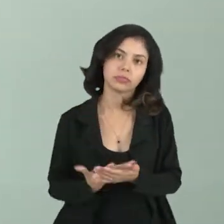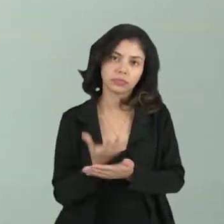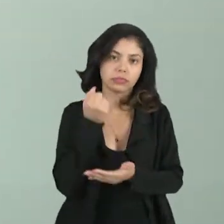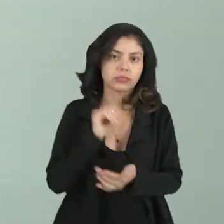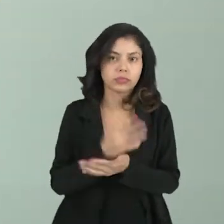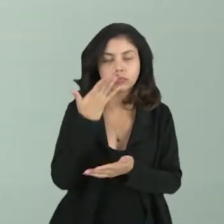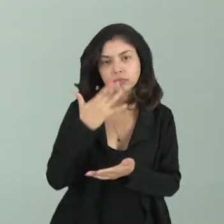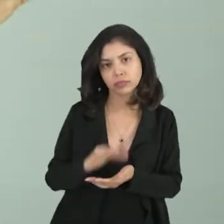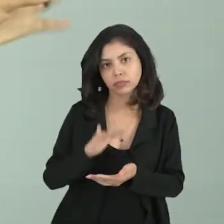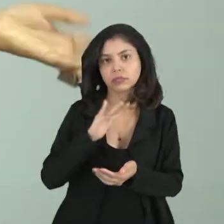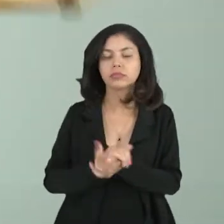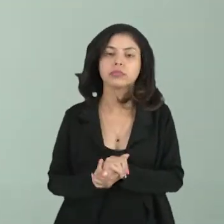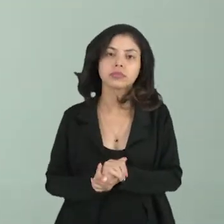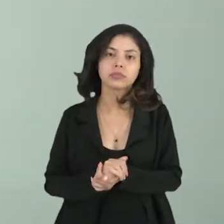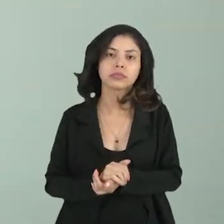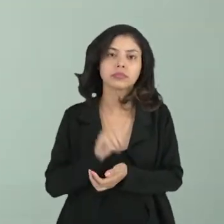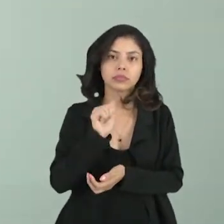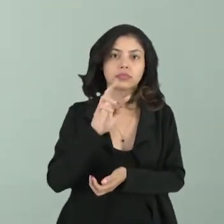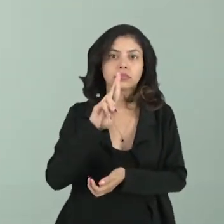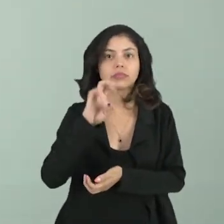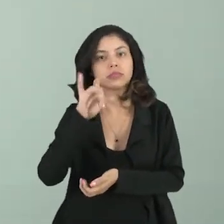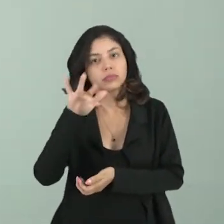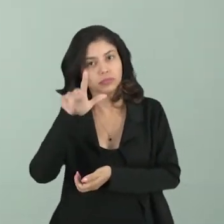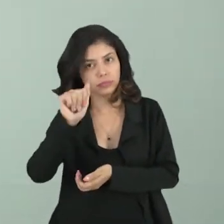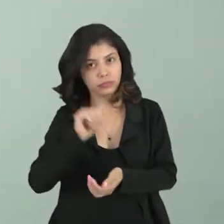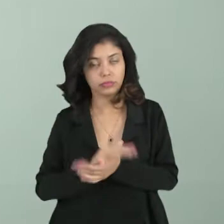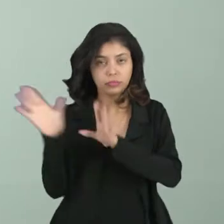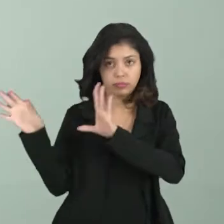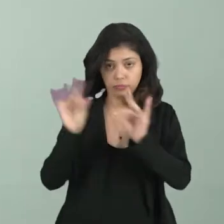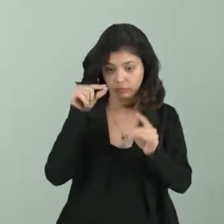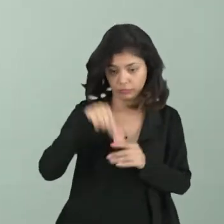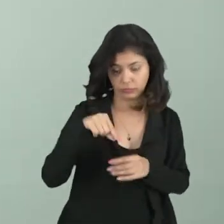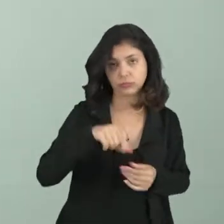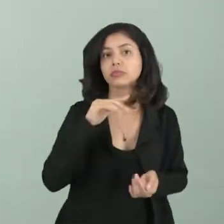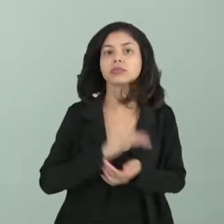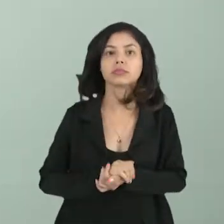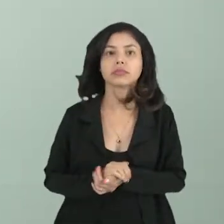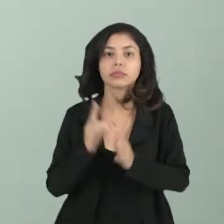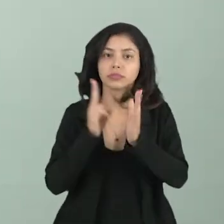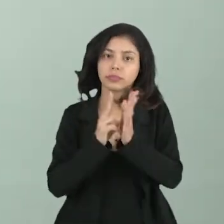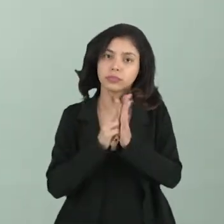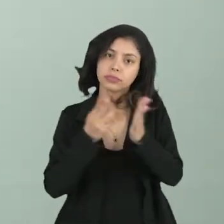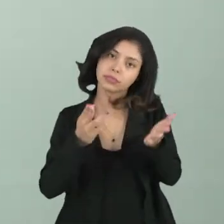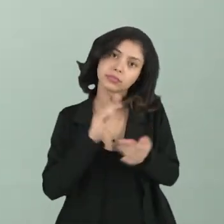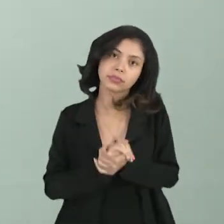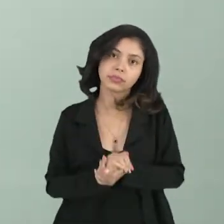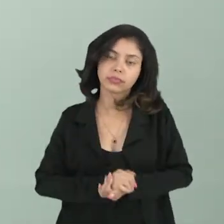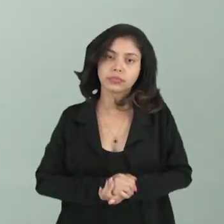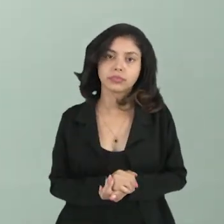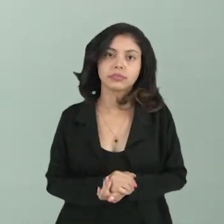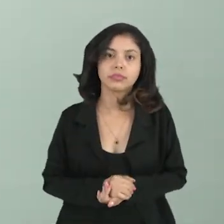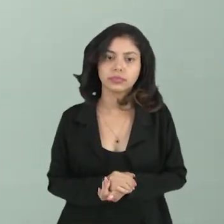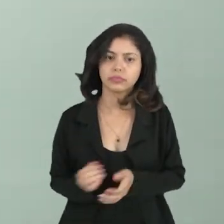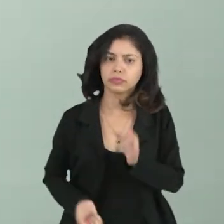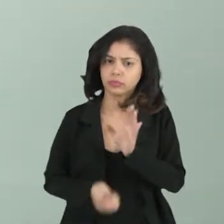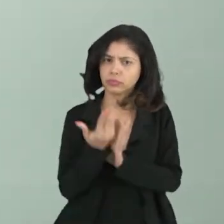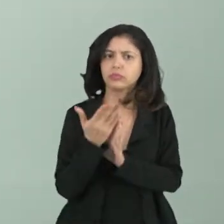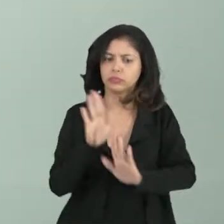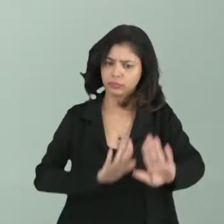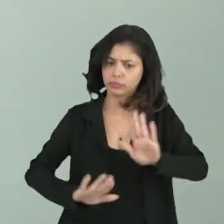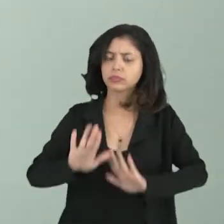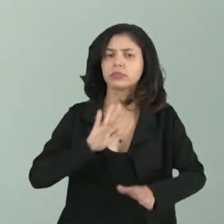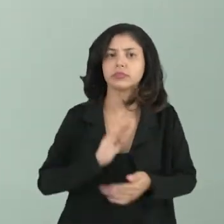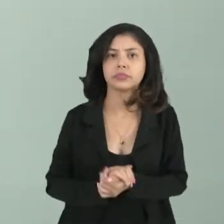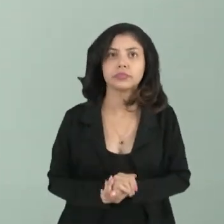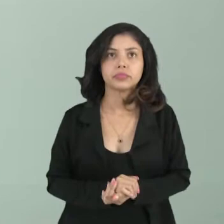uma criança australiana, um bebê, e trazer aqui para a Amazônia, né? Colocar uma tribo indígena, ele vai ser criado, ele vai ter